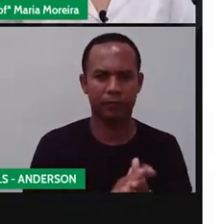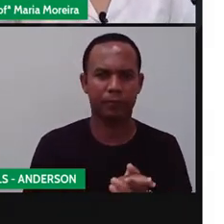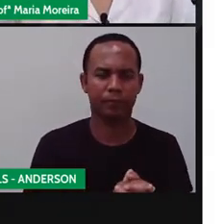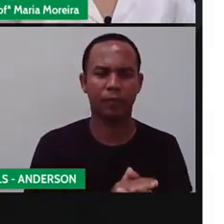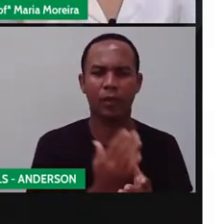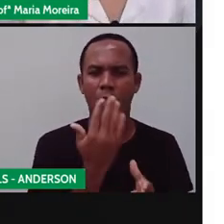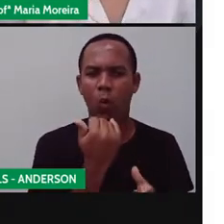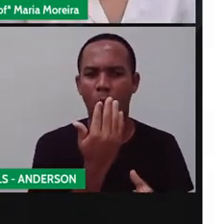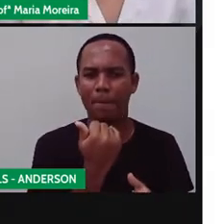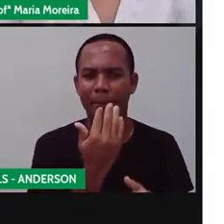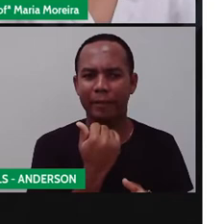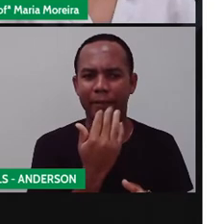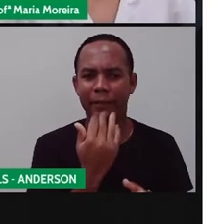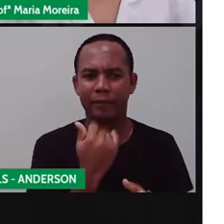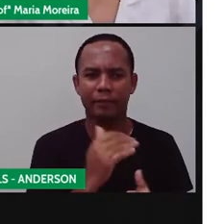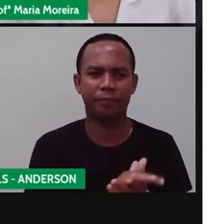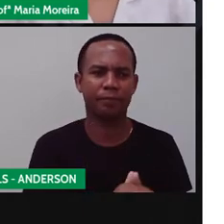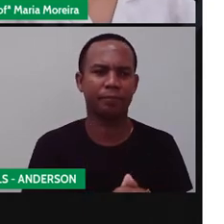Comida, Anderson.